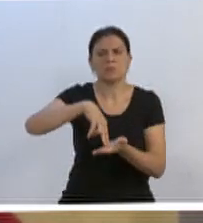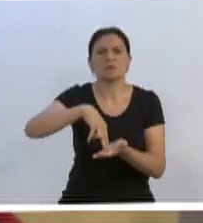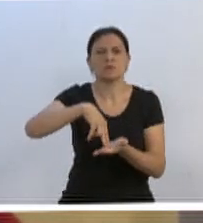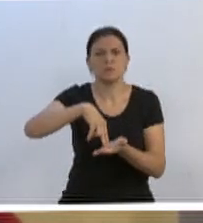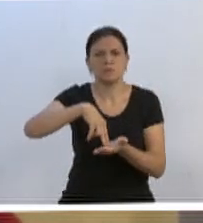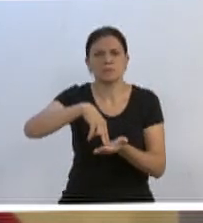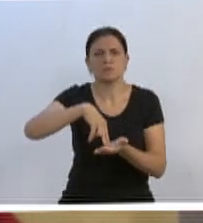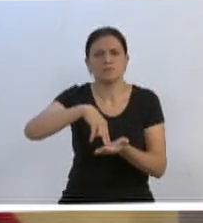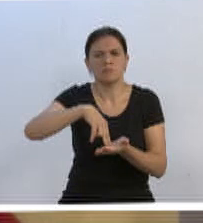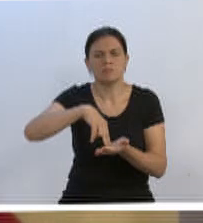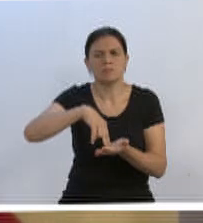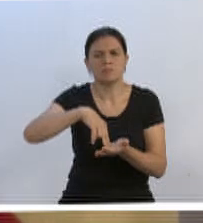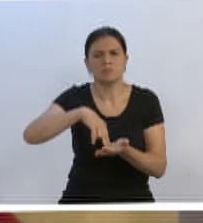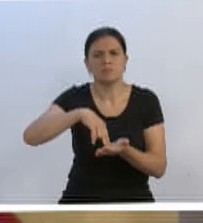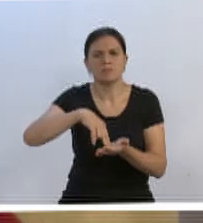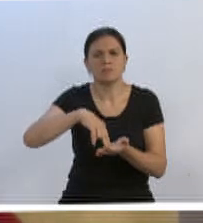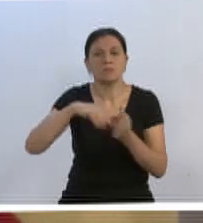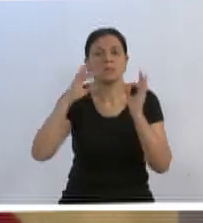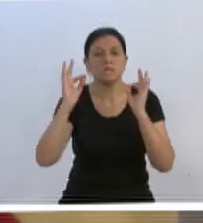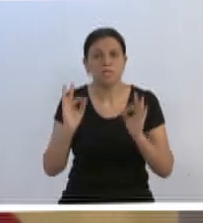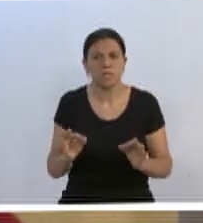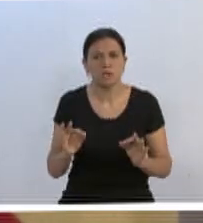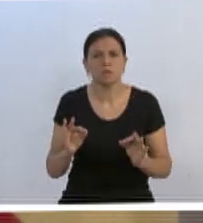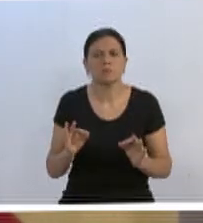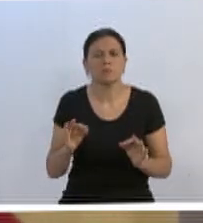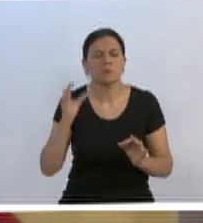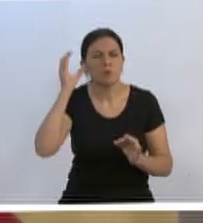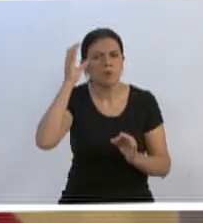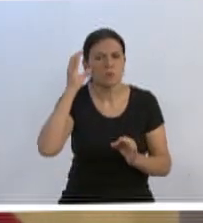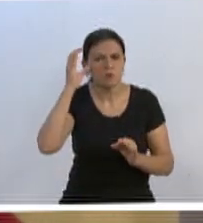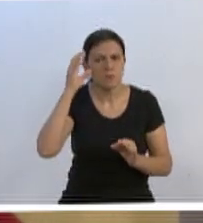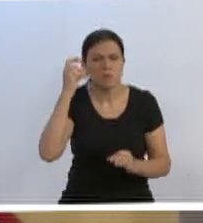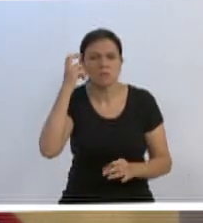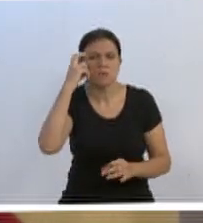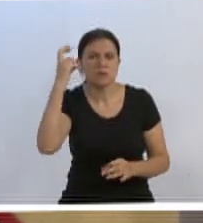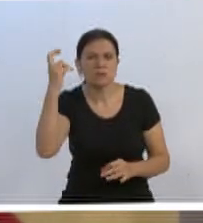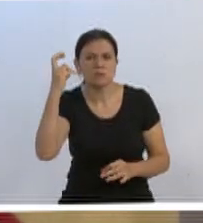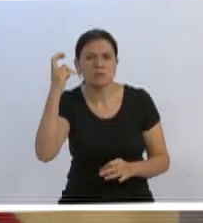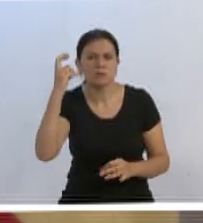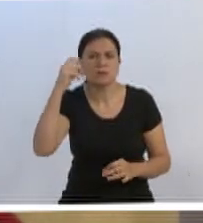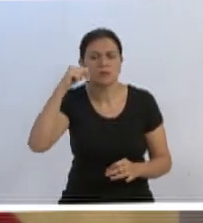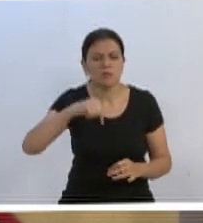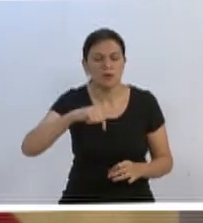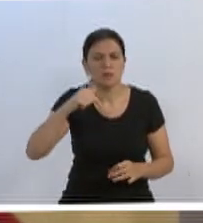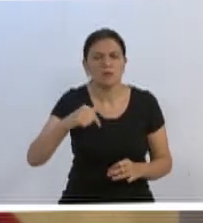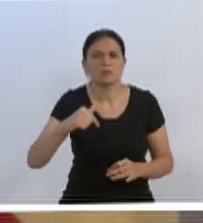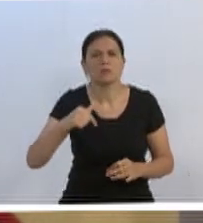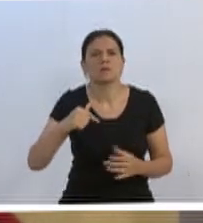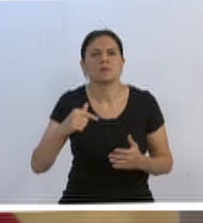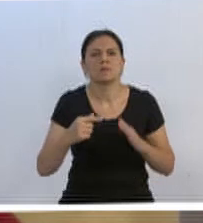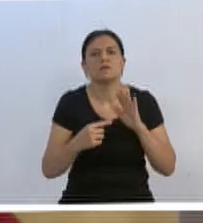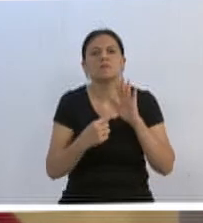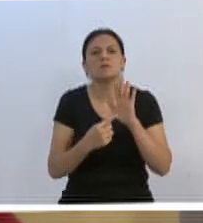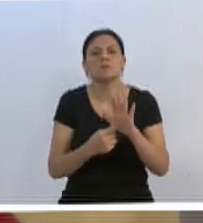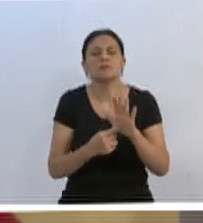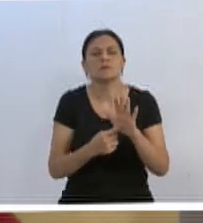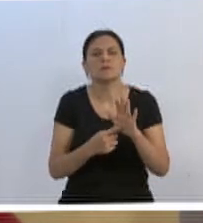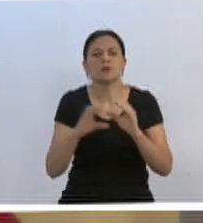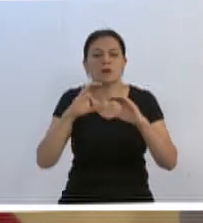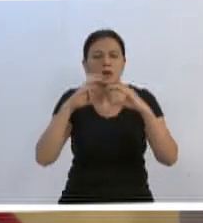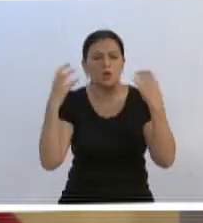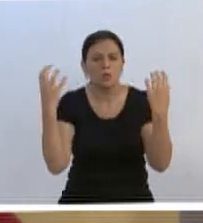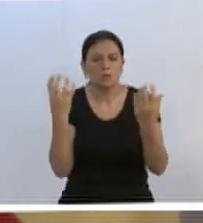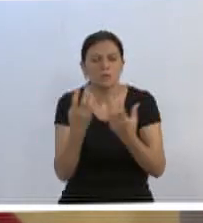uma posição coerente, consistente, inteligente, que vai trazer para cá as demandas e a voz da comunidade.